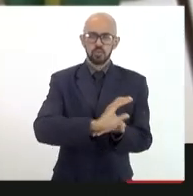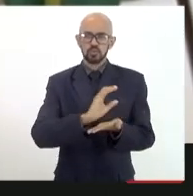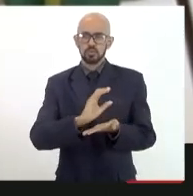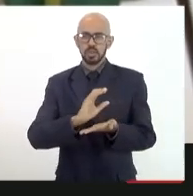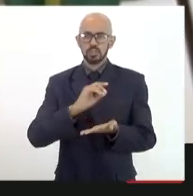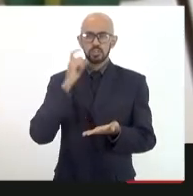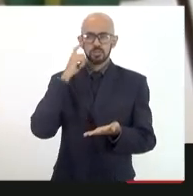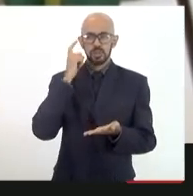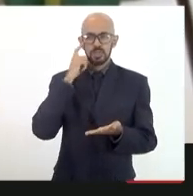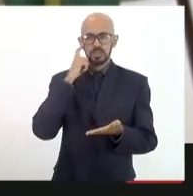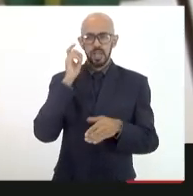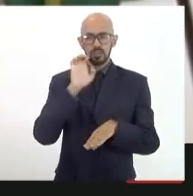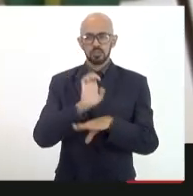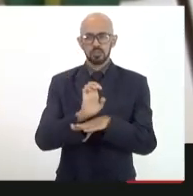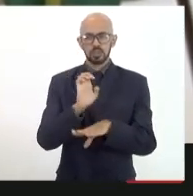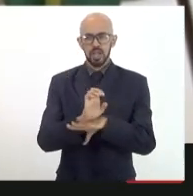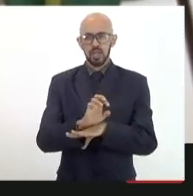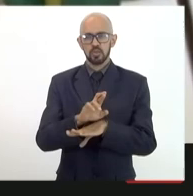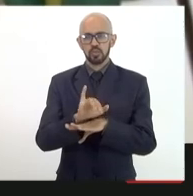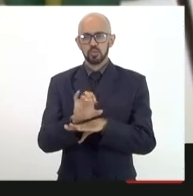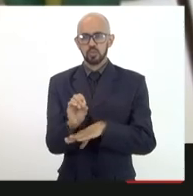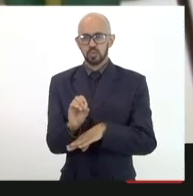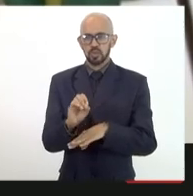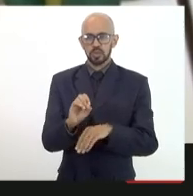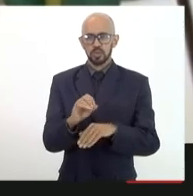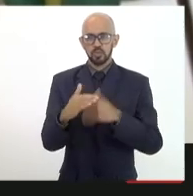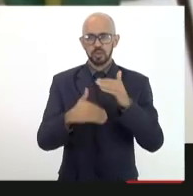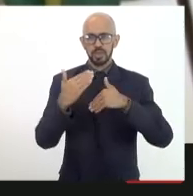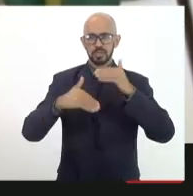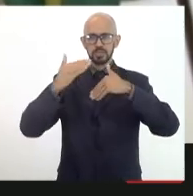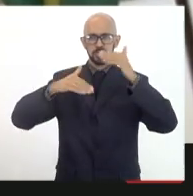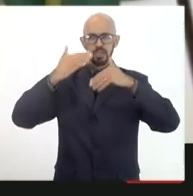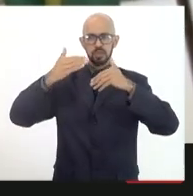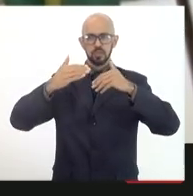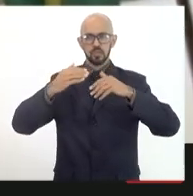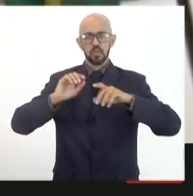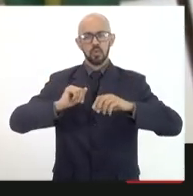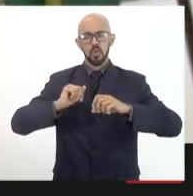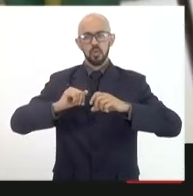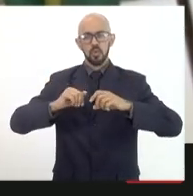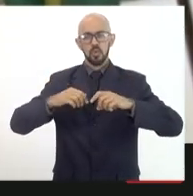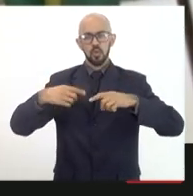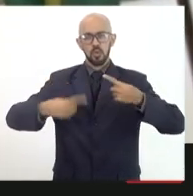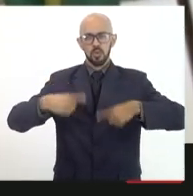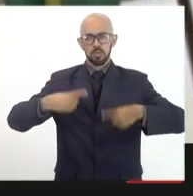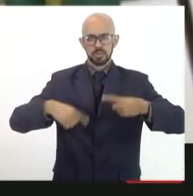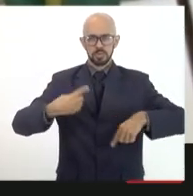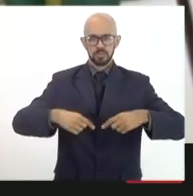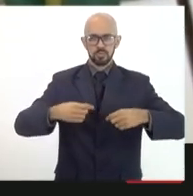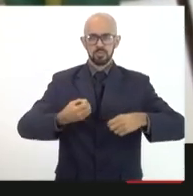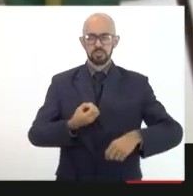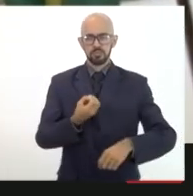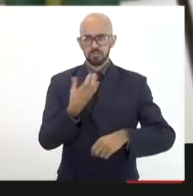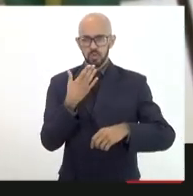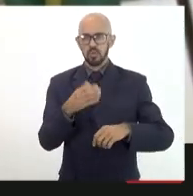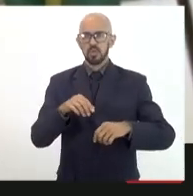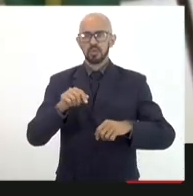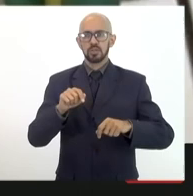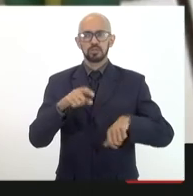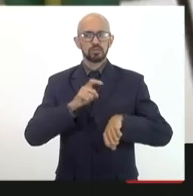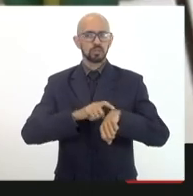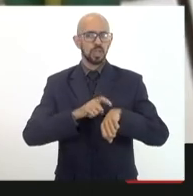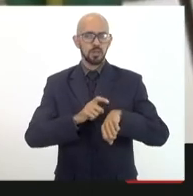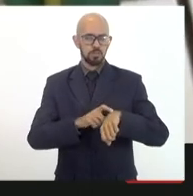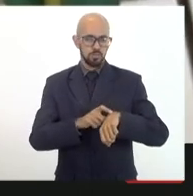no Rio de Janeiro crescendo de maneira competitiva o que não tem sido não tem acontecido essa discussão no tempo recente